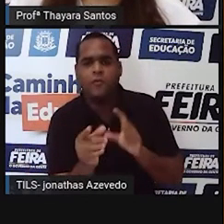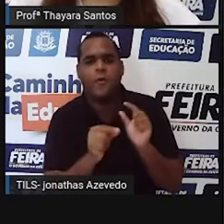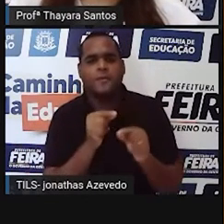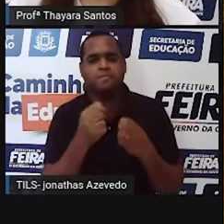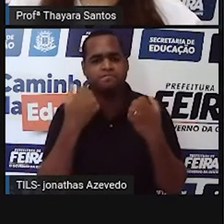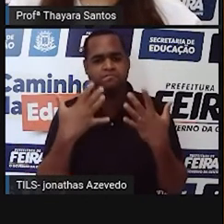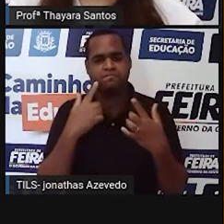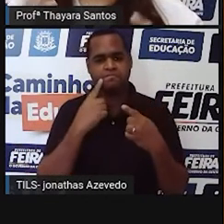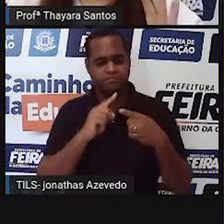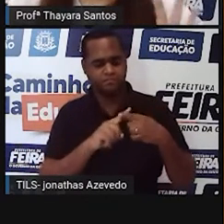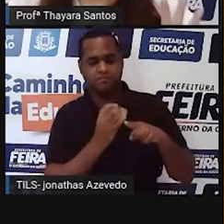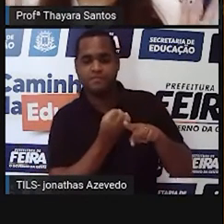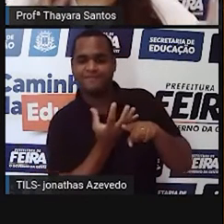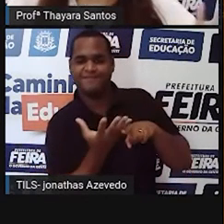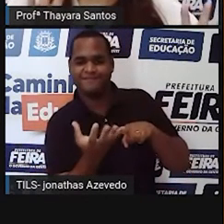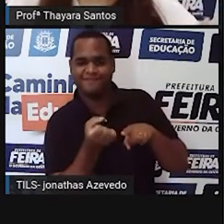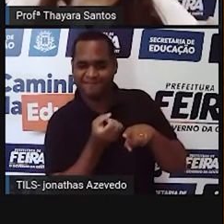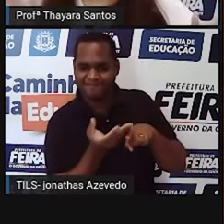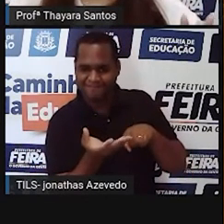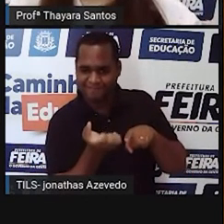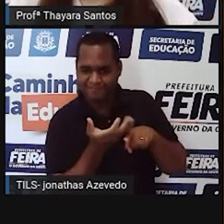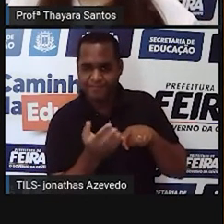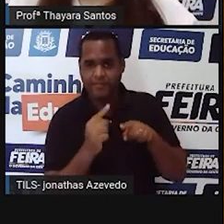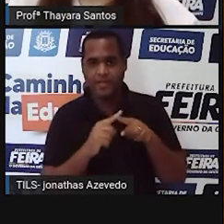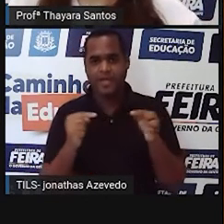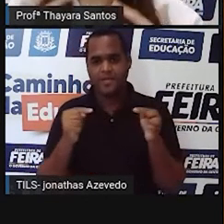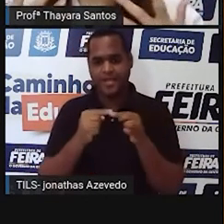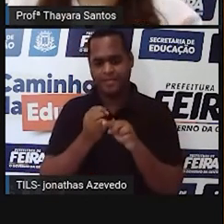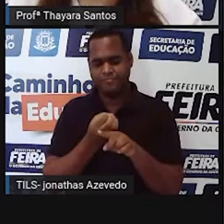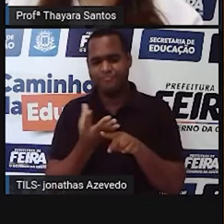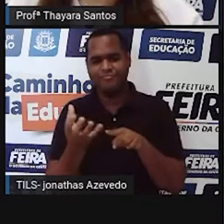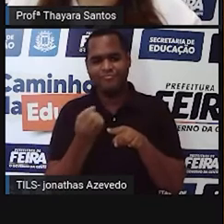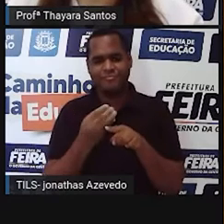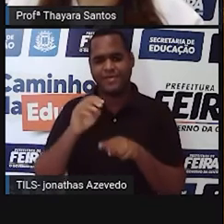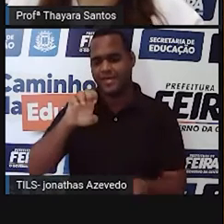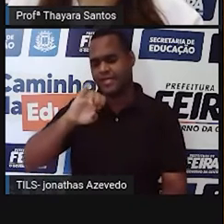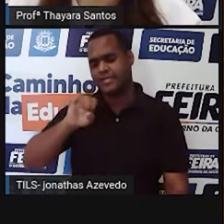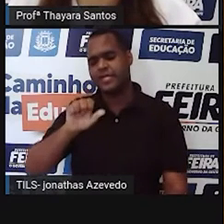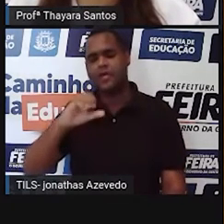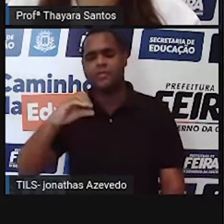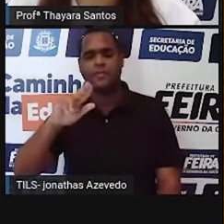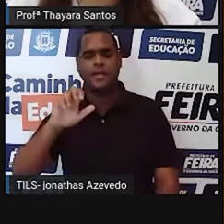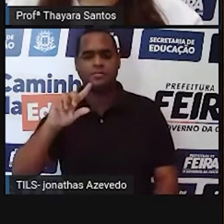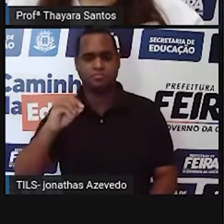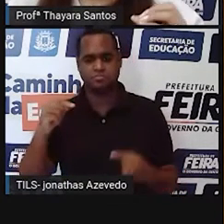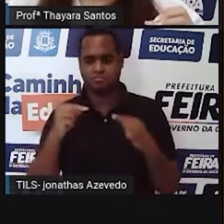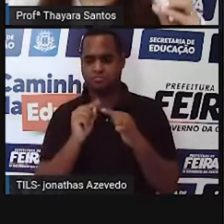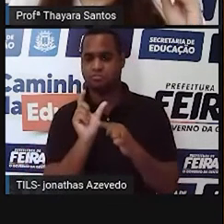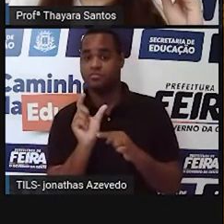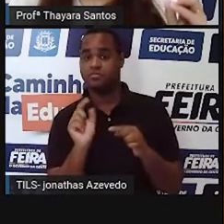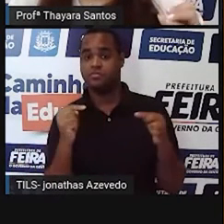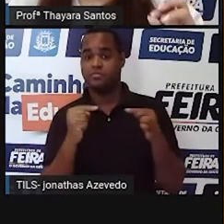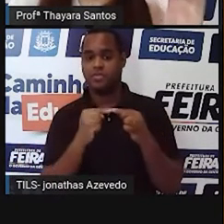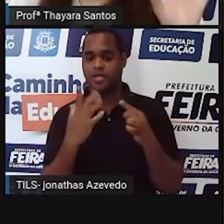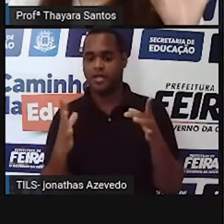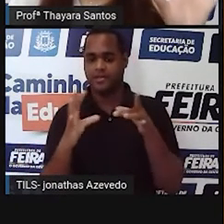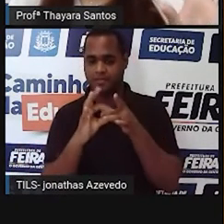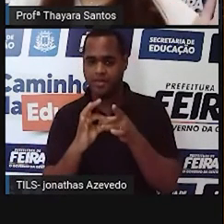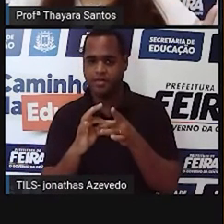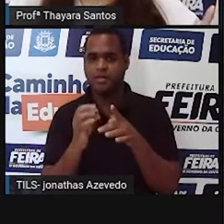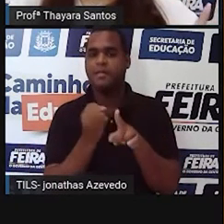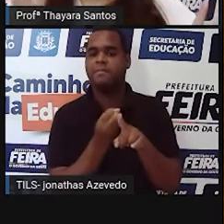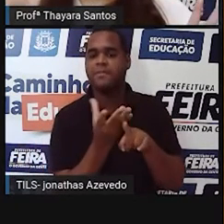sêmen, é a mesma coisa que ejaculado. E o que é sêmen e o que é ejaculado? É a junção de